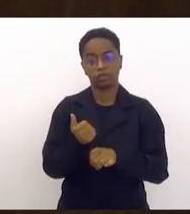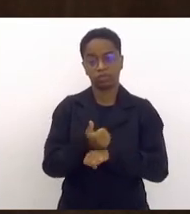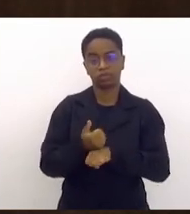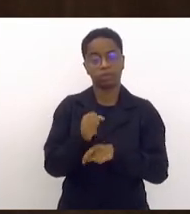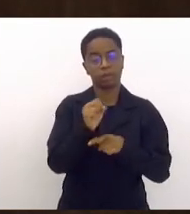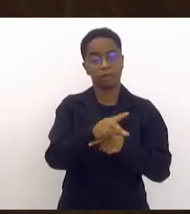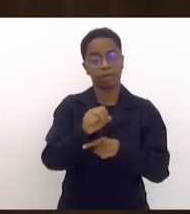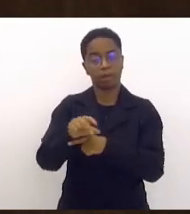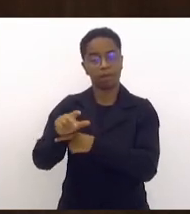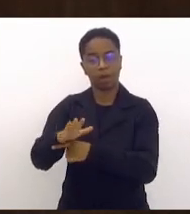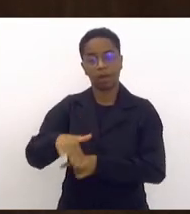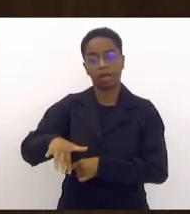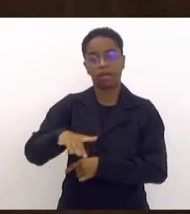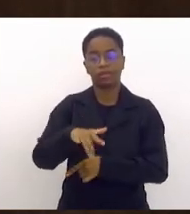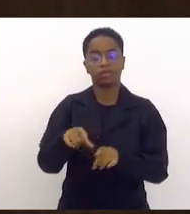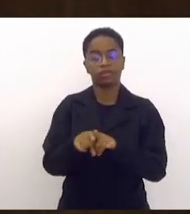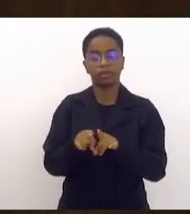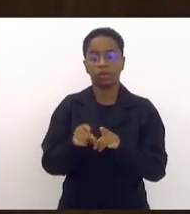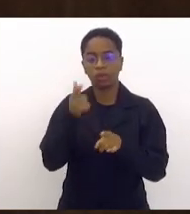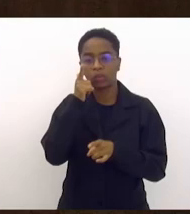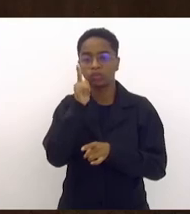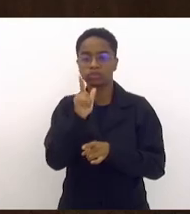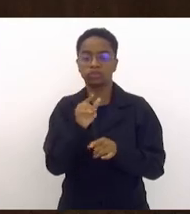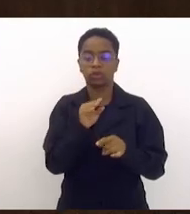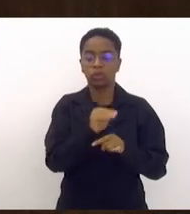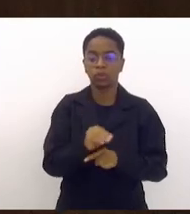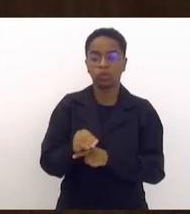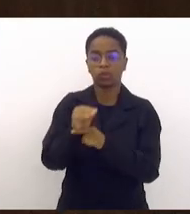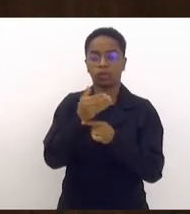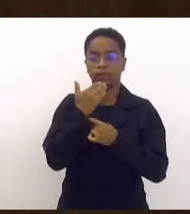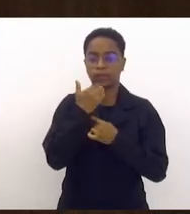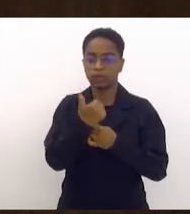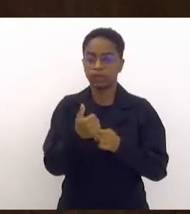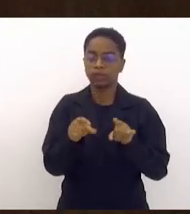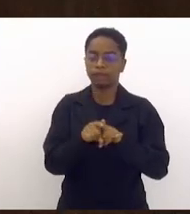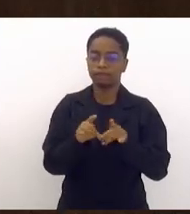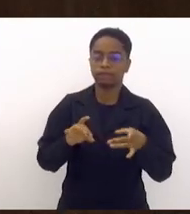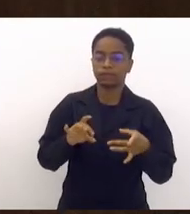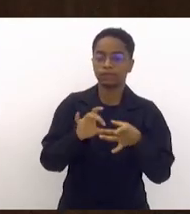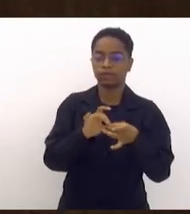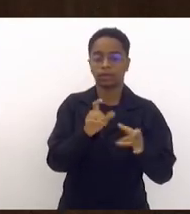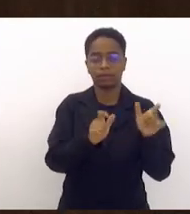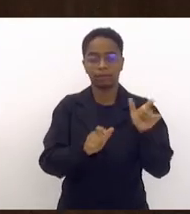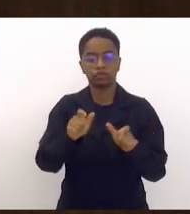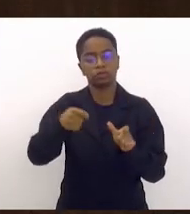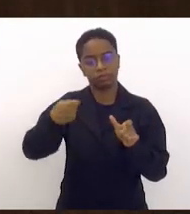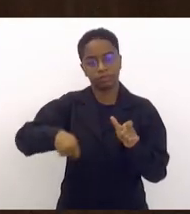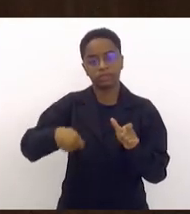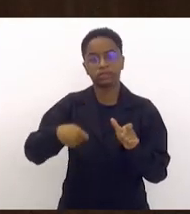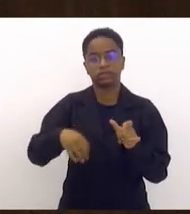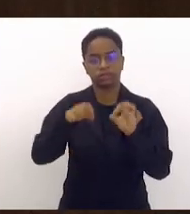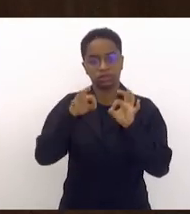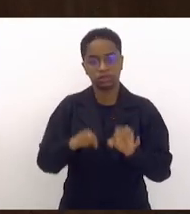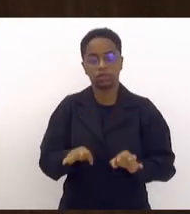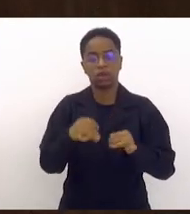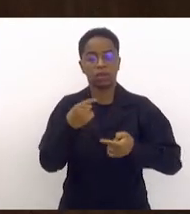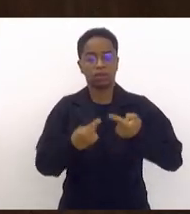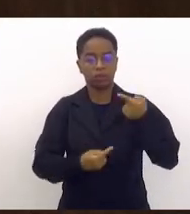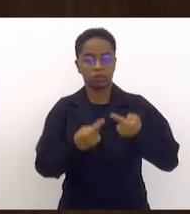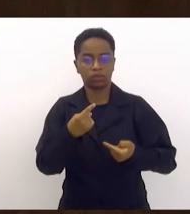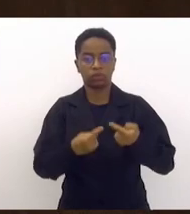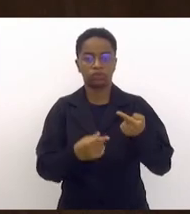mercado para uma atenção mais cuidadosa, mais próxima daqueles que precisam da política